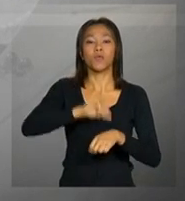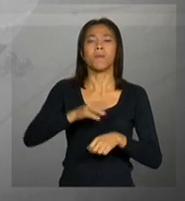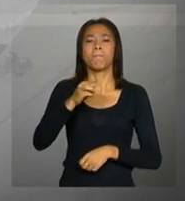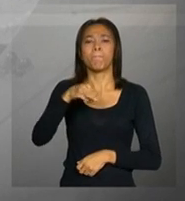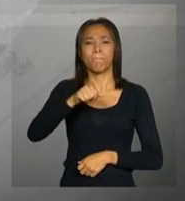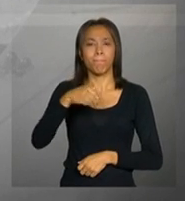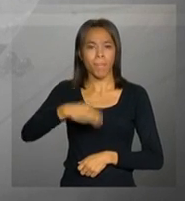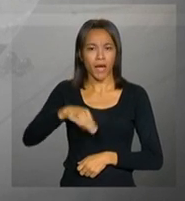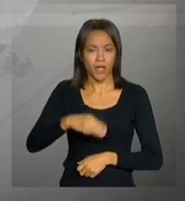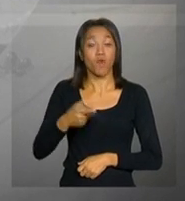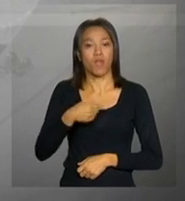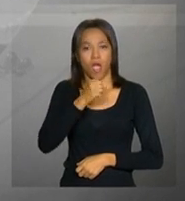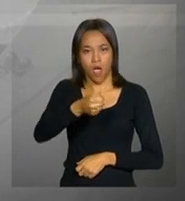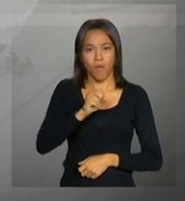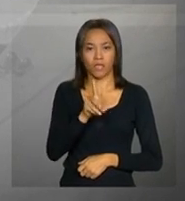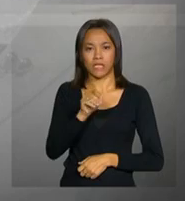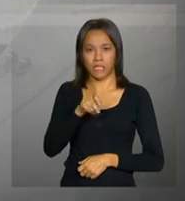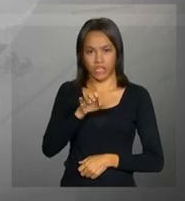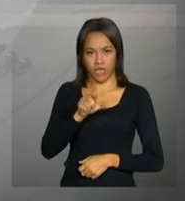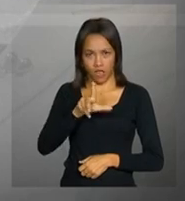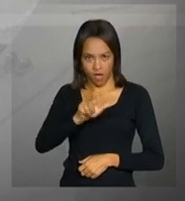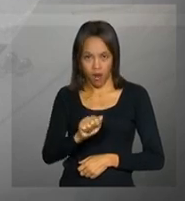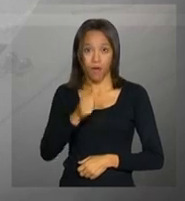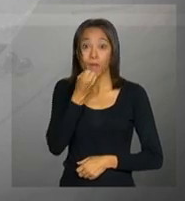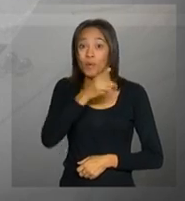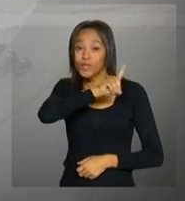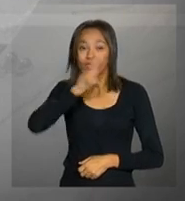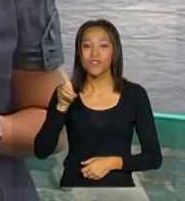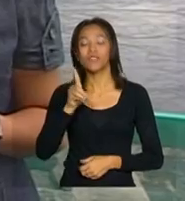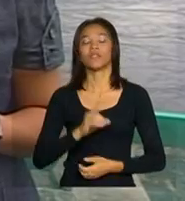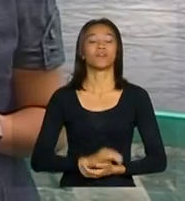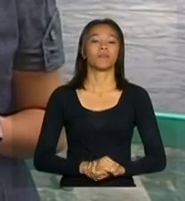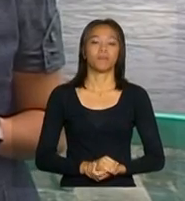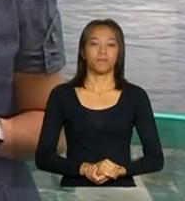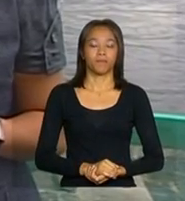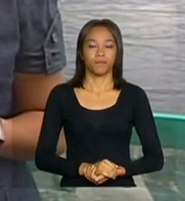Estreito, onde está a repórter Daniela Almeida. Bom dia, Daniela!